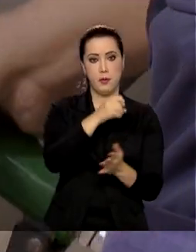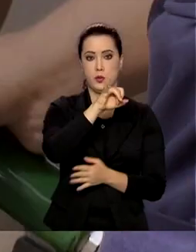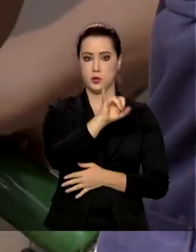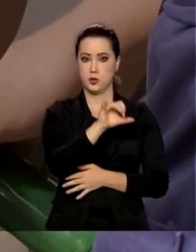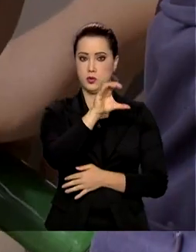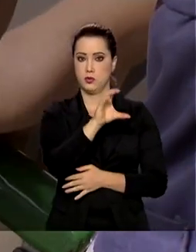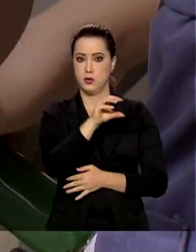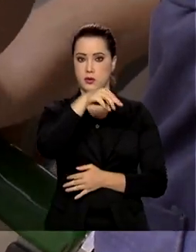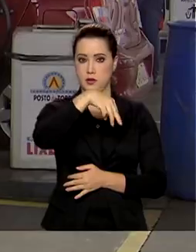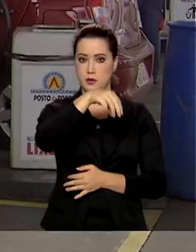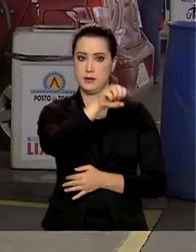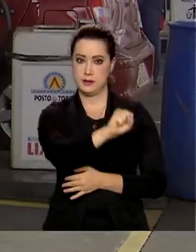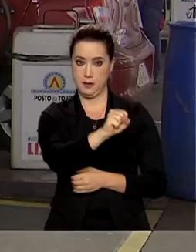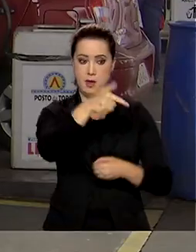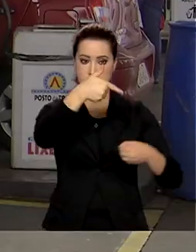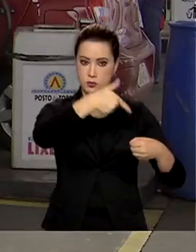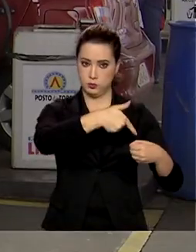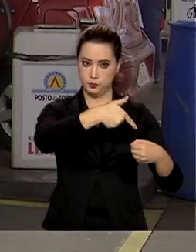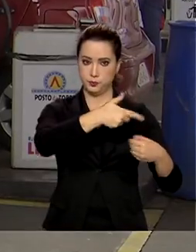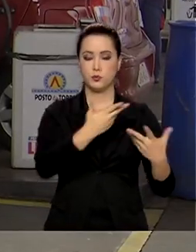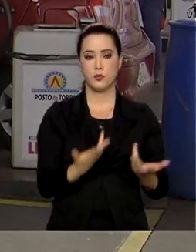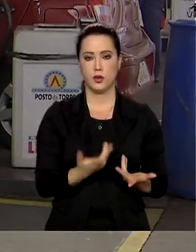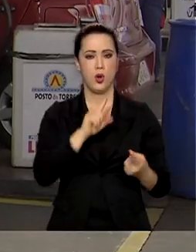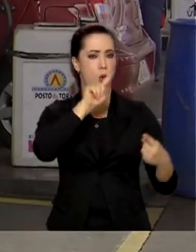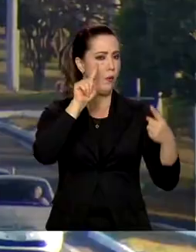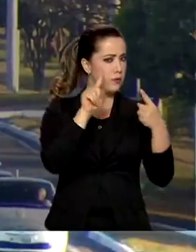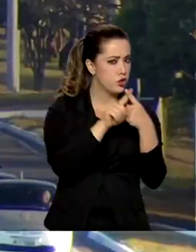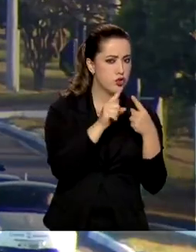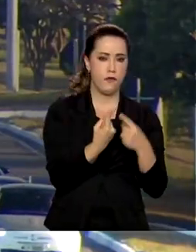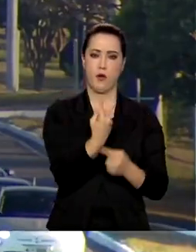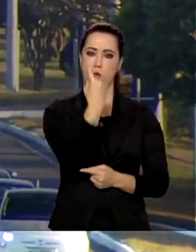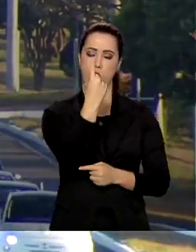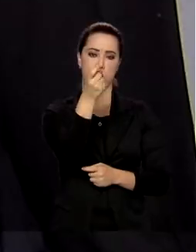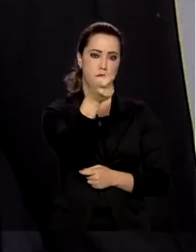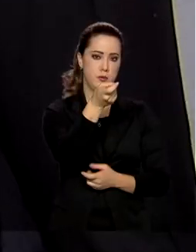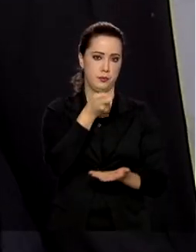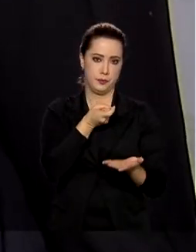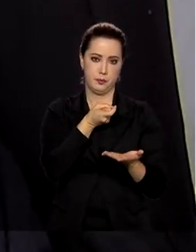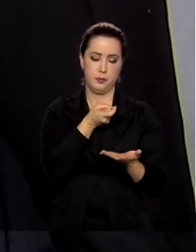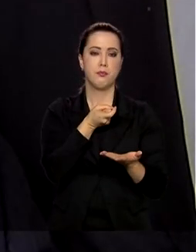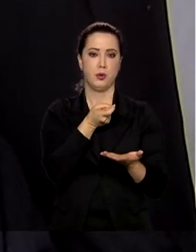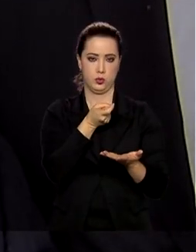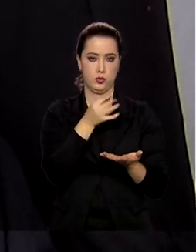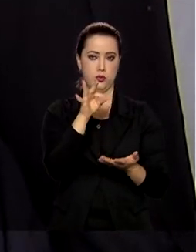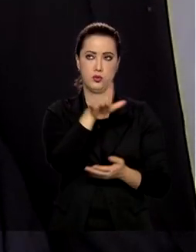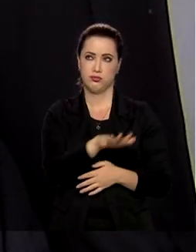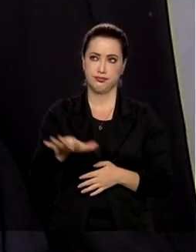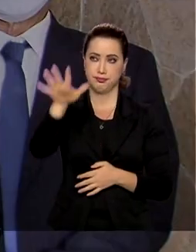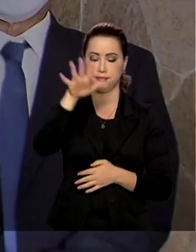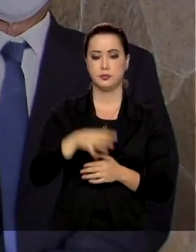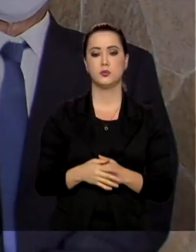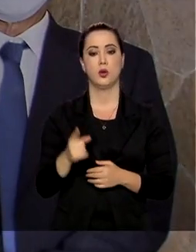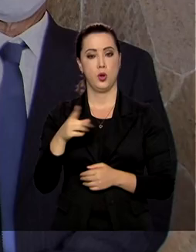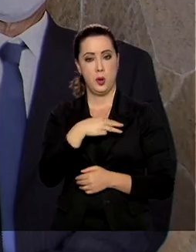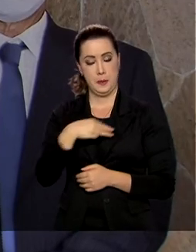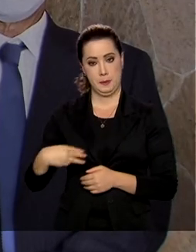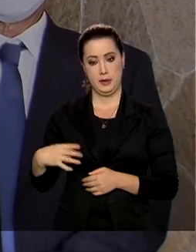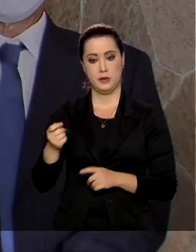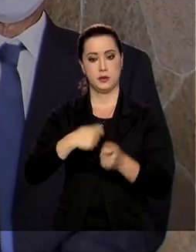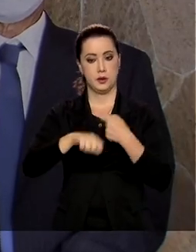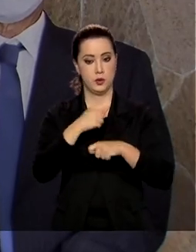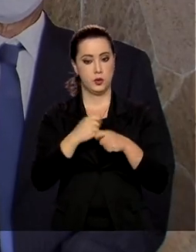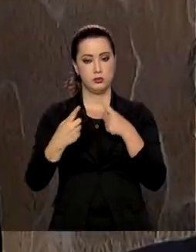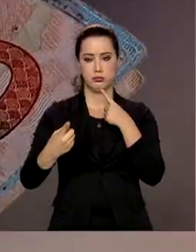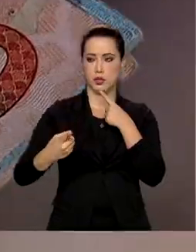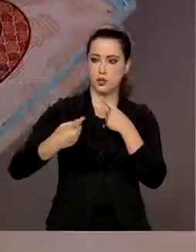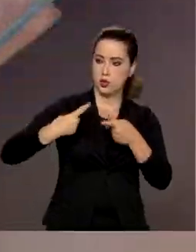combustíveis, medida para estabelecer uma alíquota uniforme. Ministro da Economia discute com presidentes da Câmara